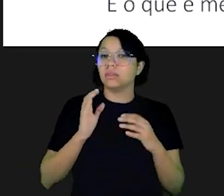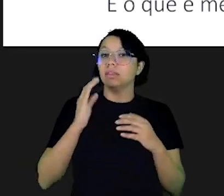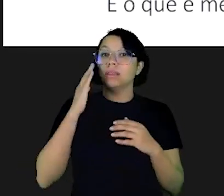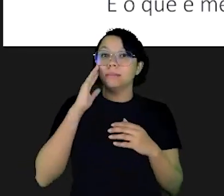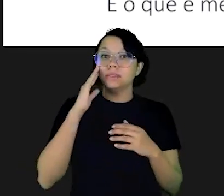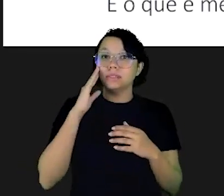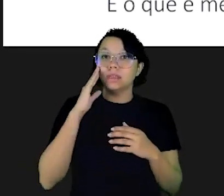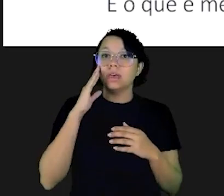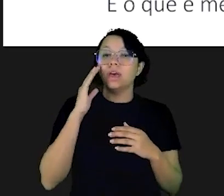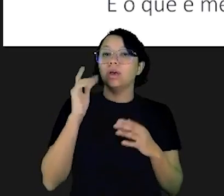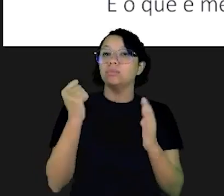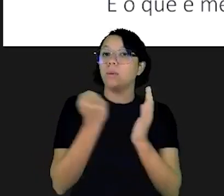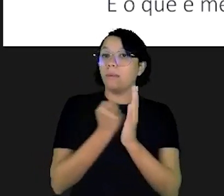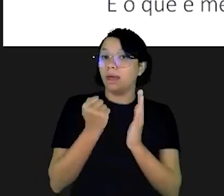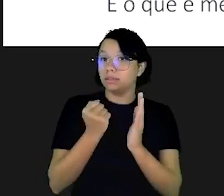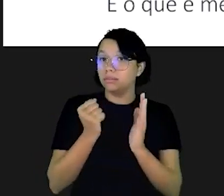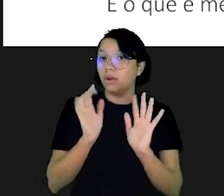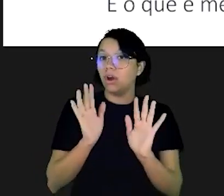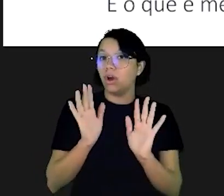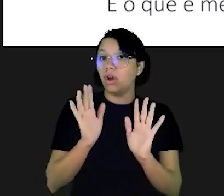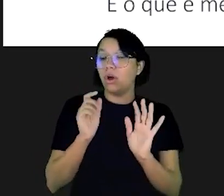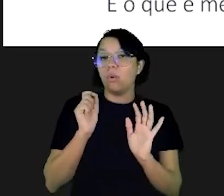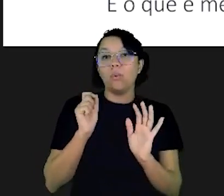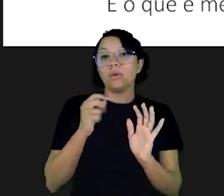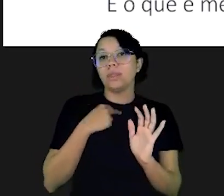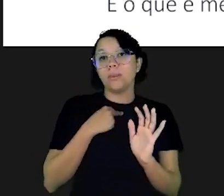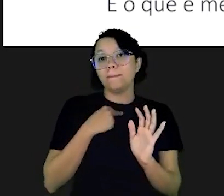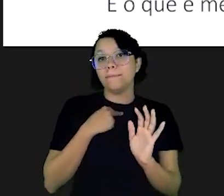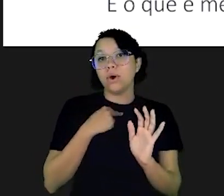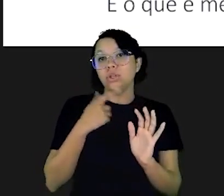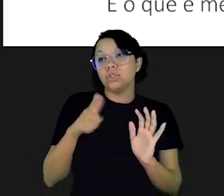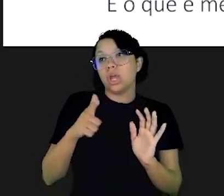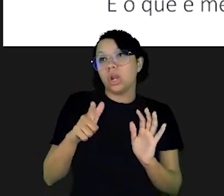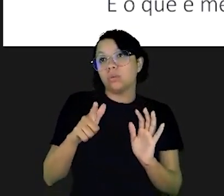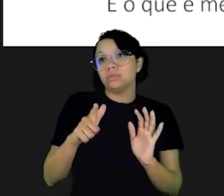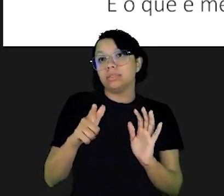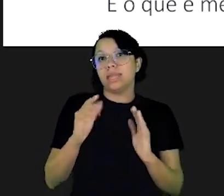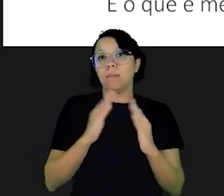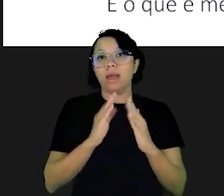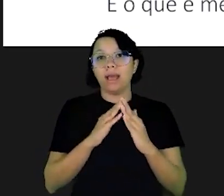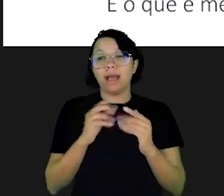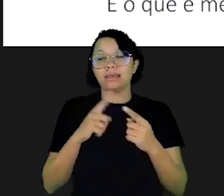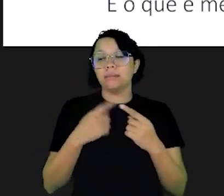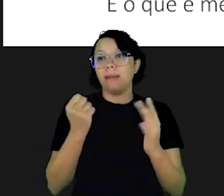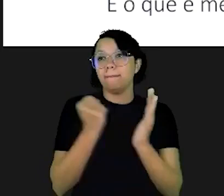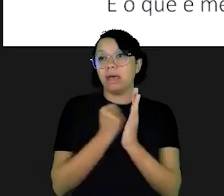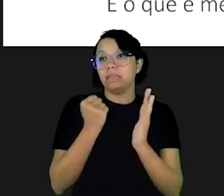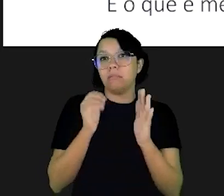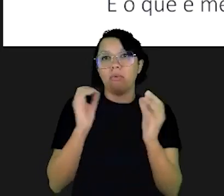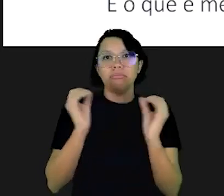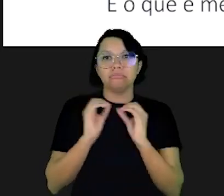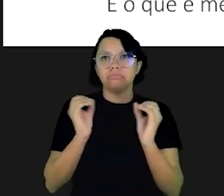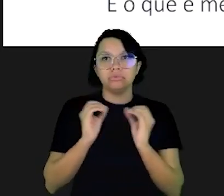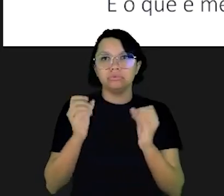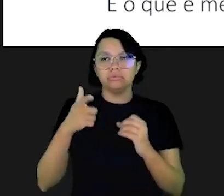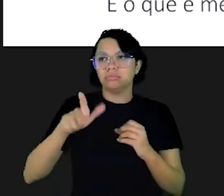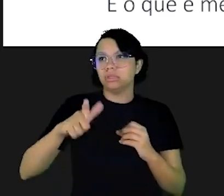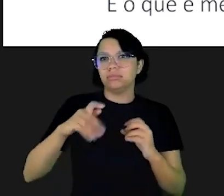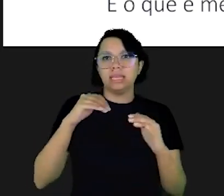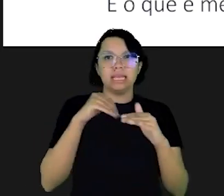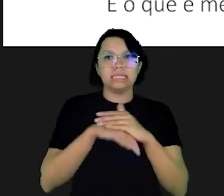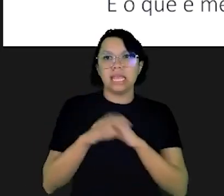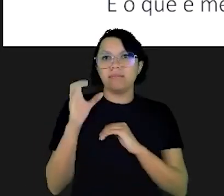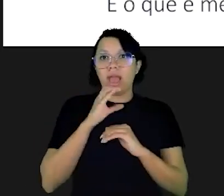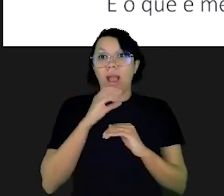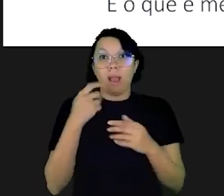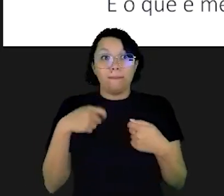a constituição do seu patrimônio o que você não pode é simplesmente não ter um imóvel e também não ter patrimônio de forma alguma porque aí